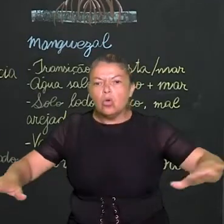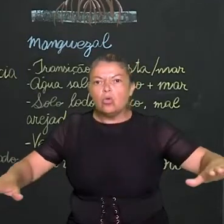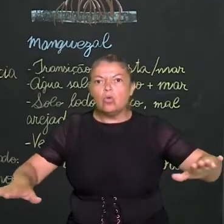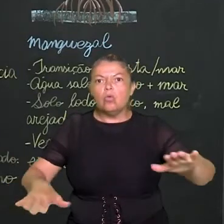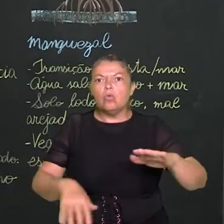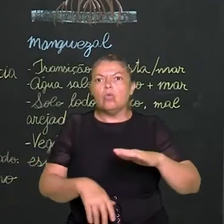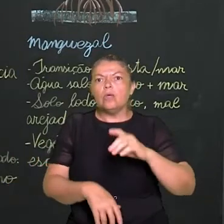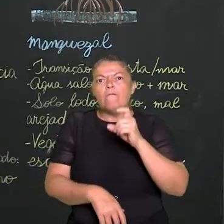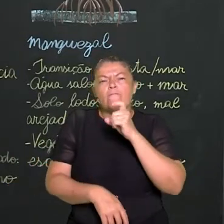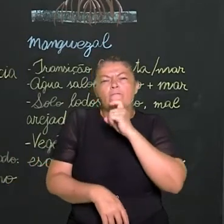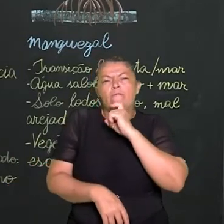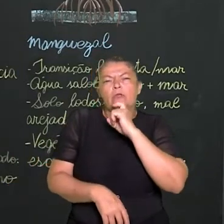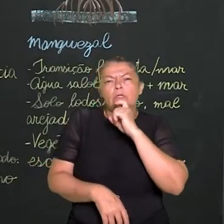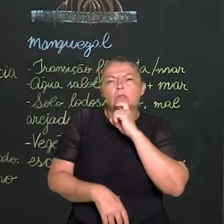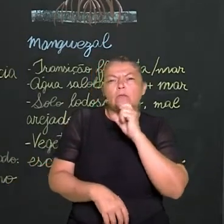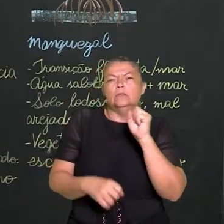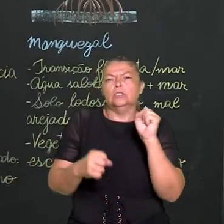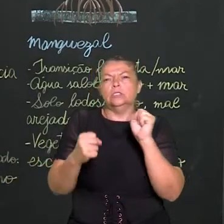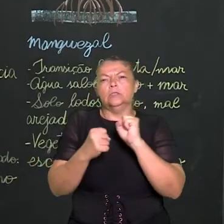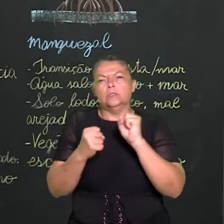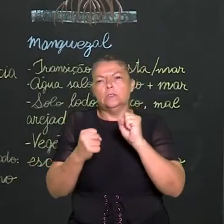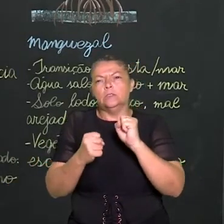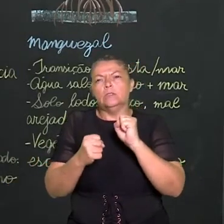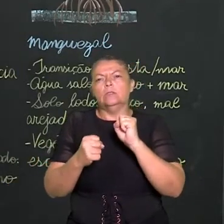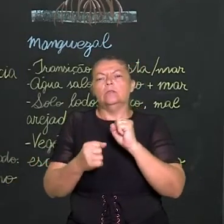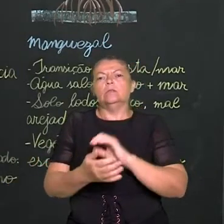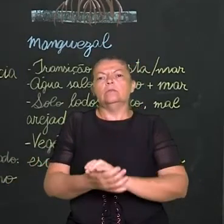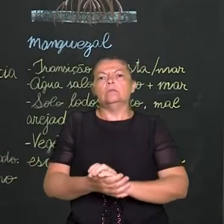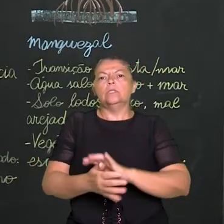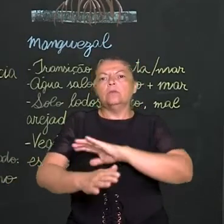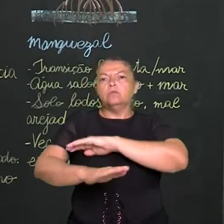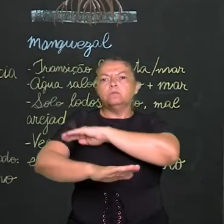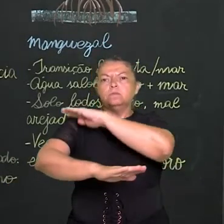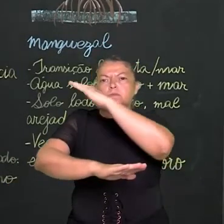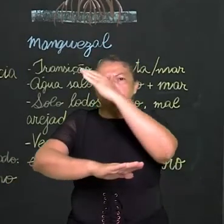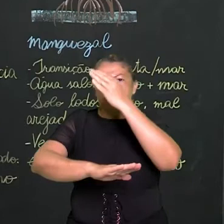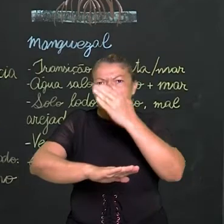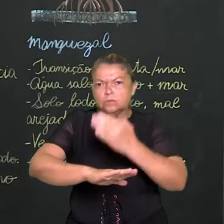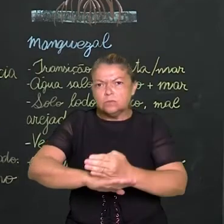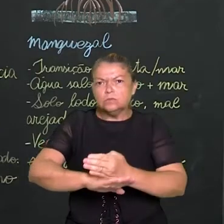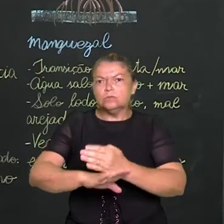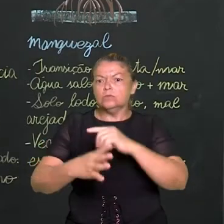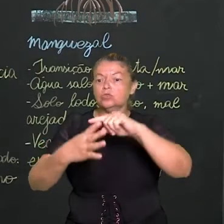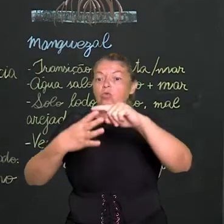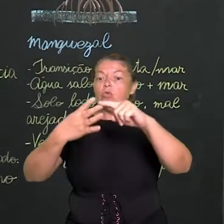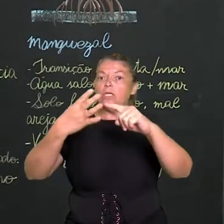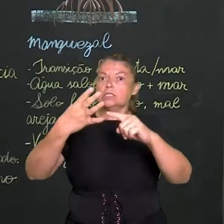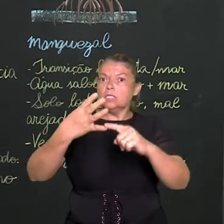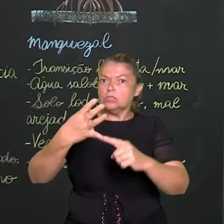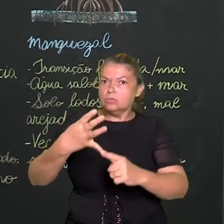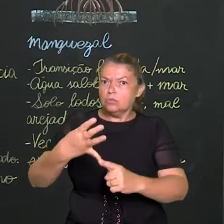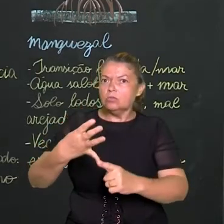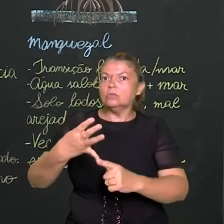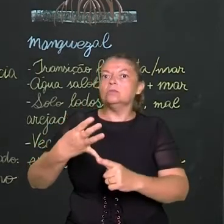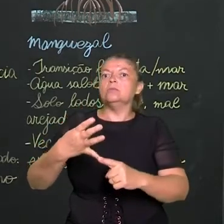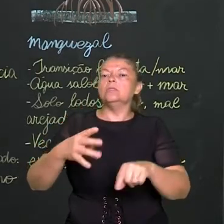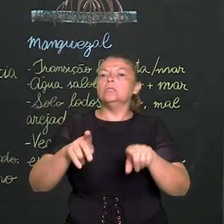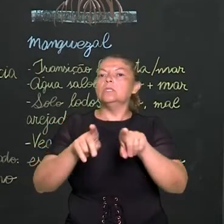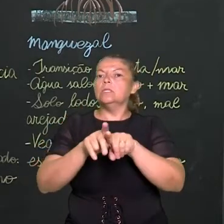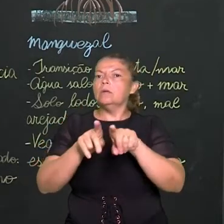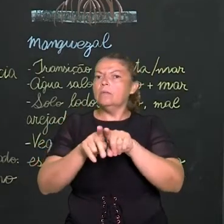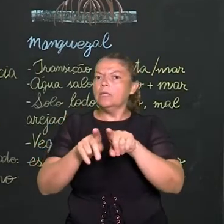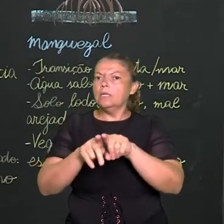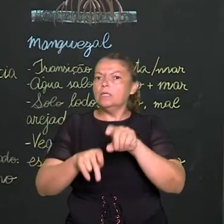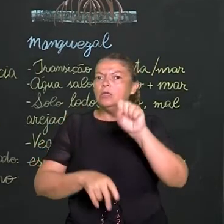clima mais frio, um clima subtropical frio, com estações bem marcadas, as quatro estações bem marcadas. E aí, quando eu